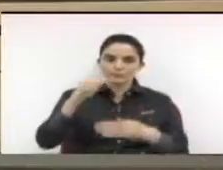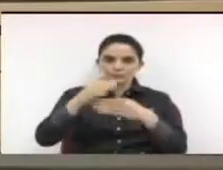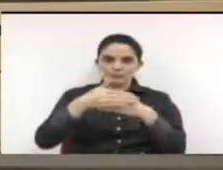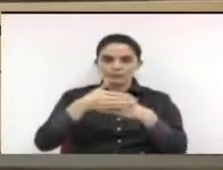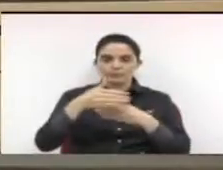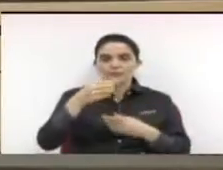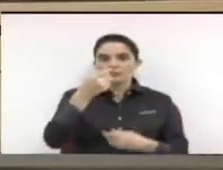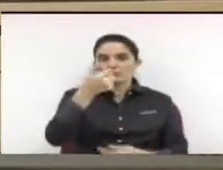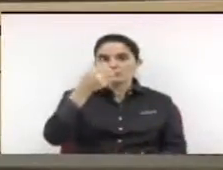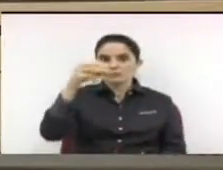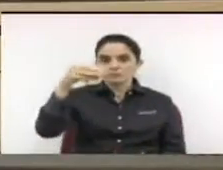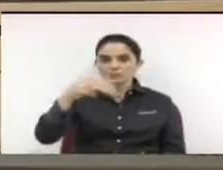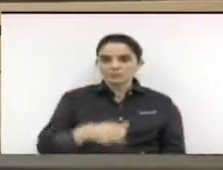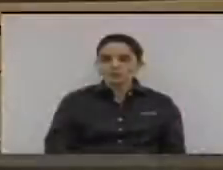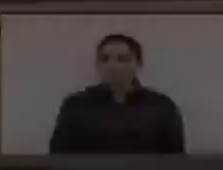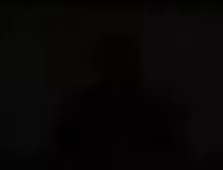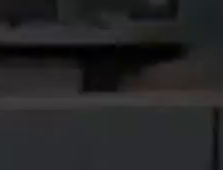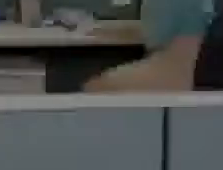A sessão está suspensa.